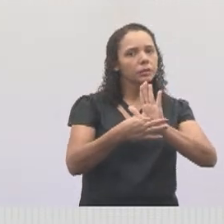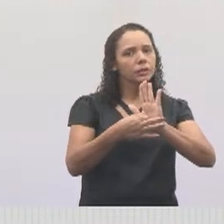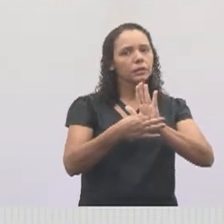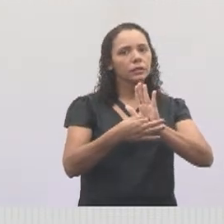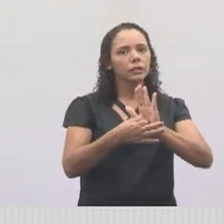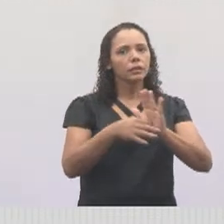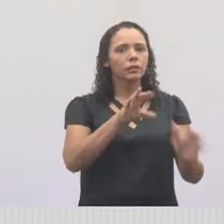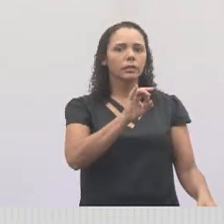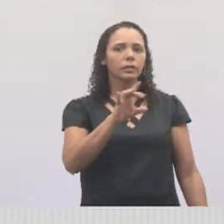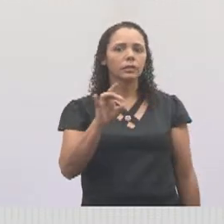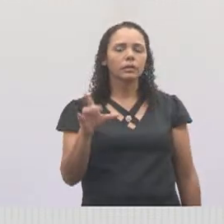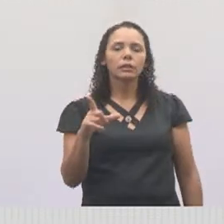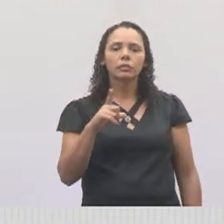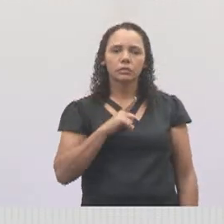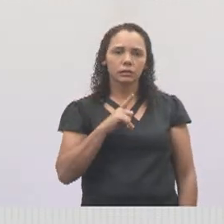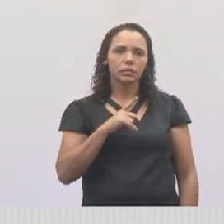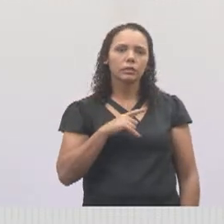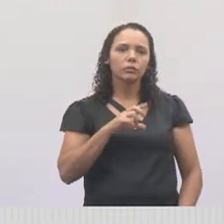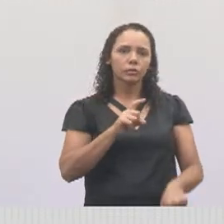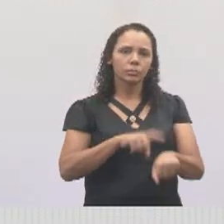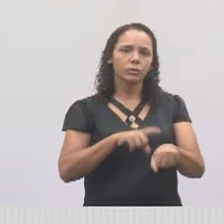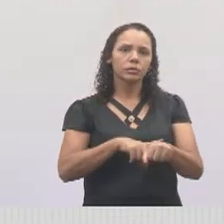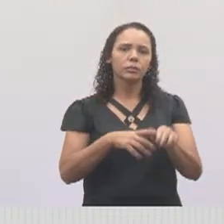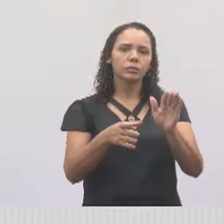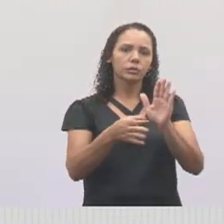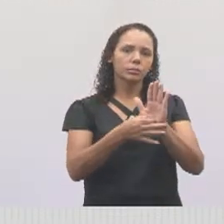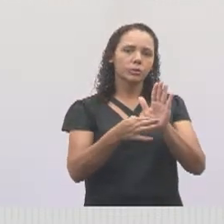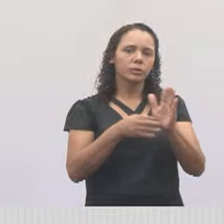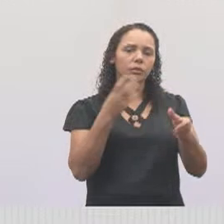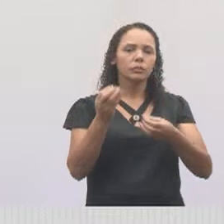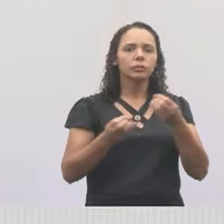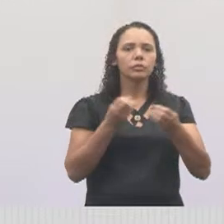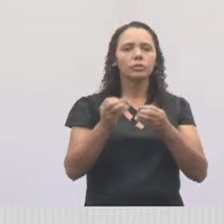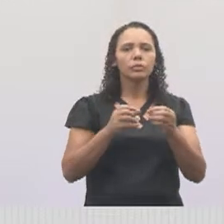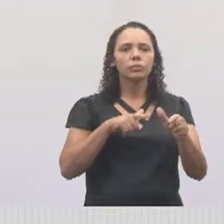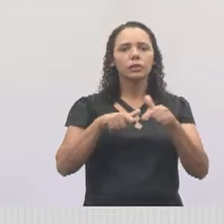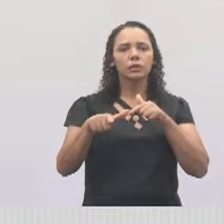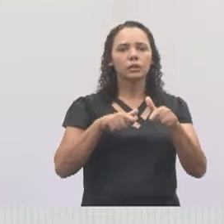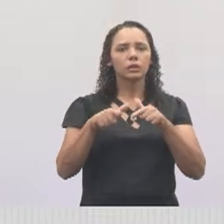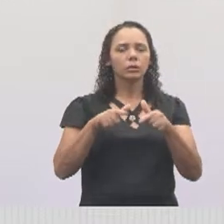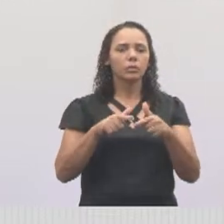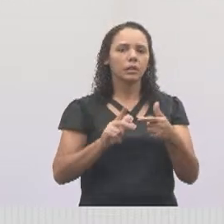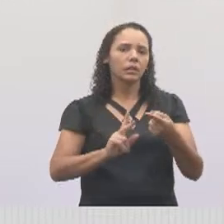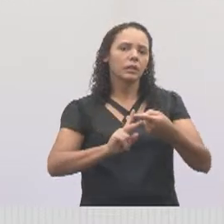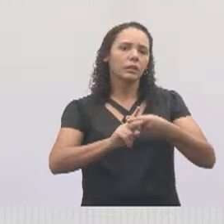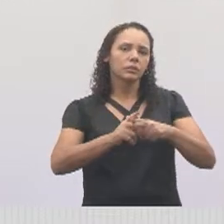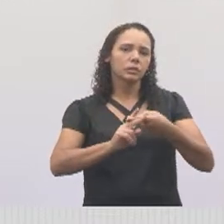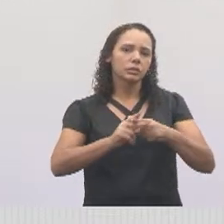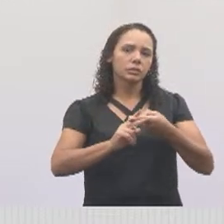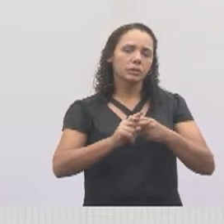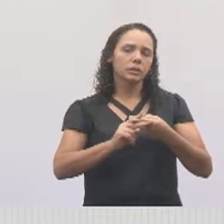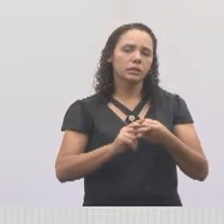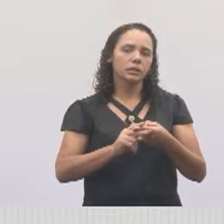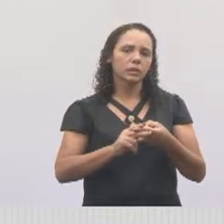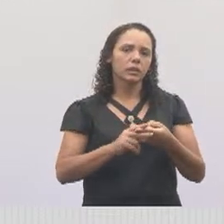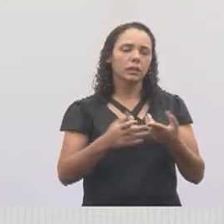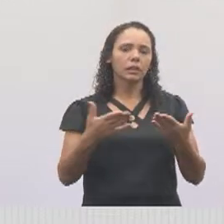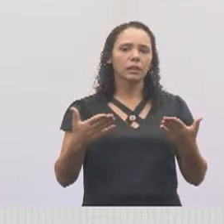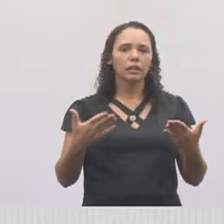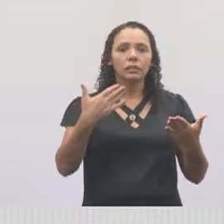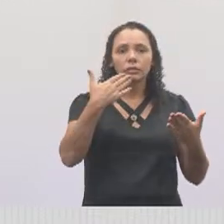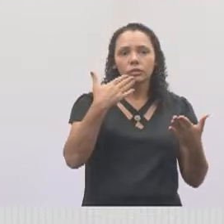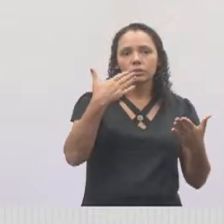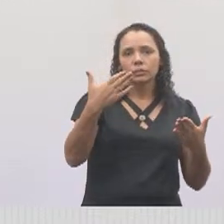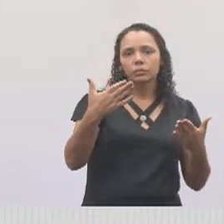onde cada um deu sua opinião da forma de agir, de corrigir, de solicitar